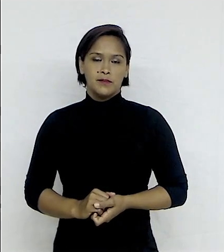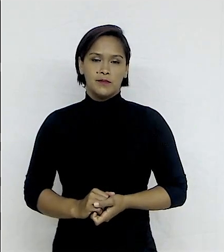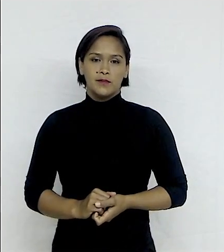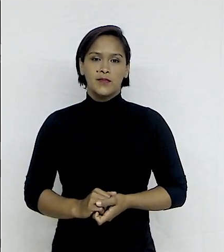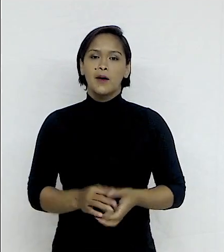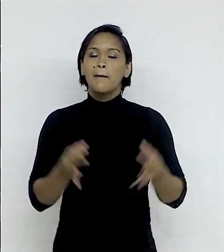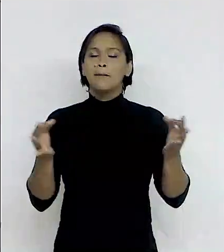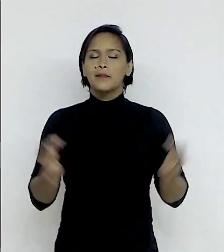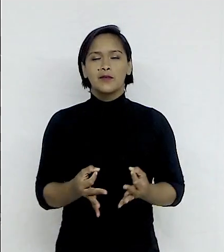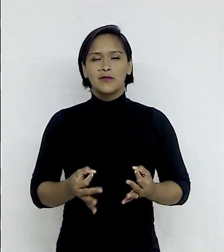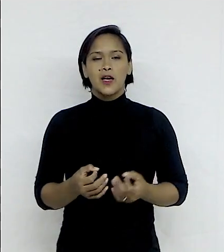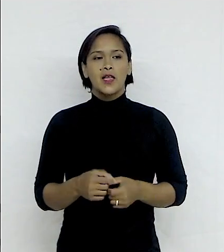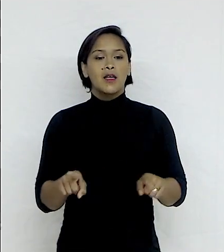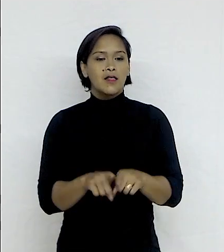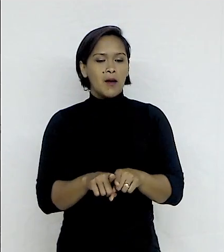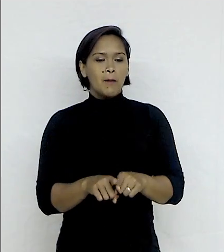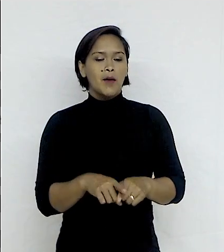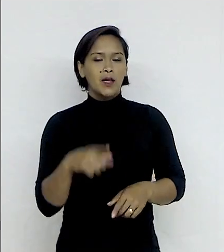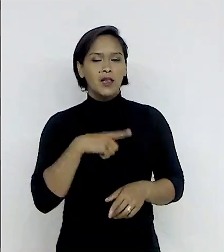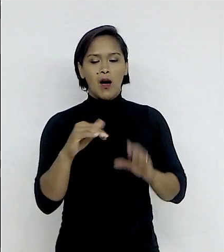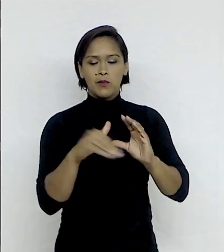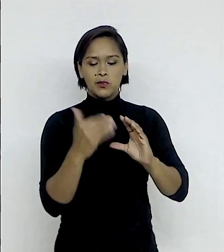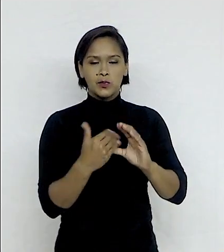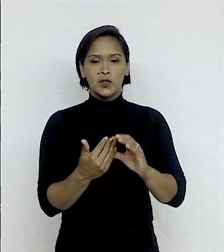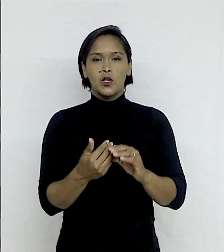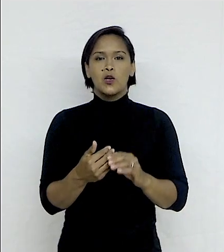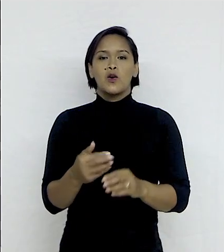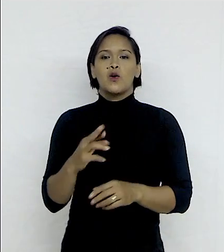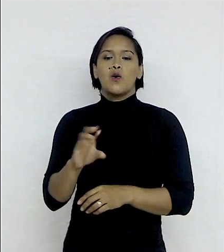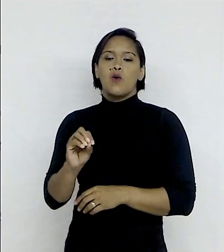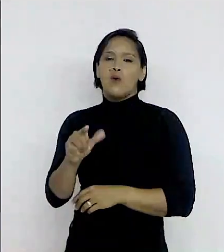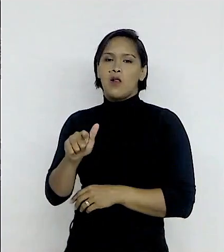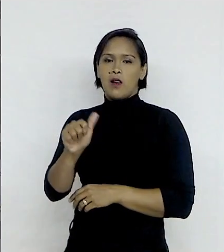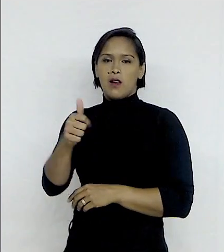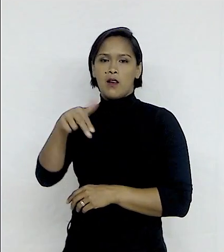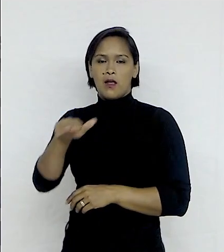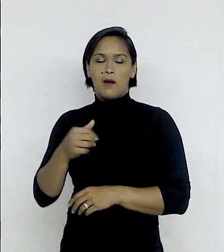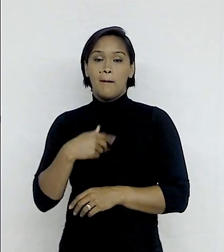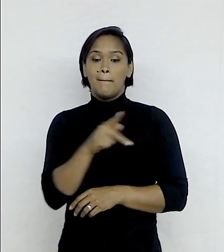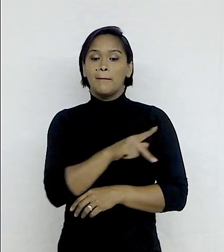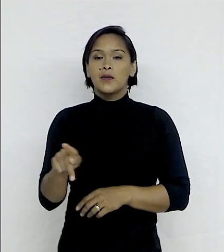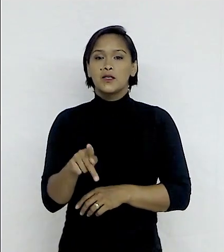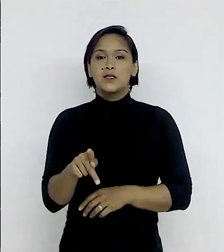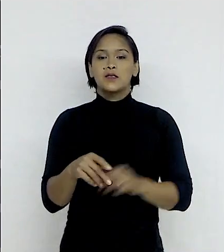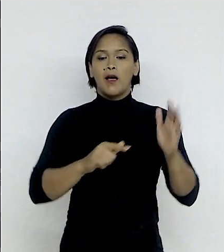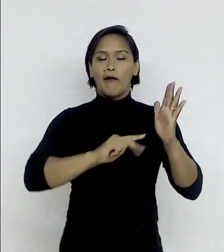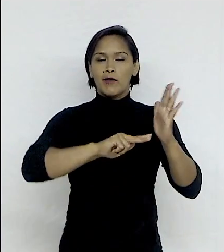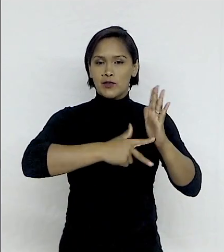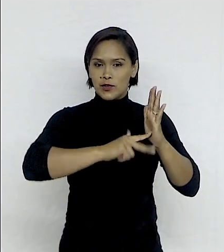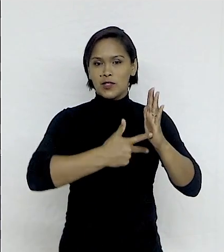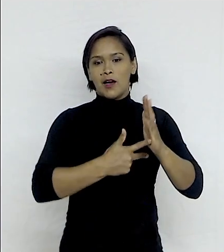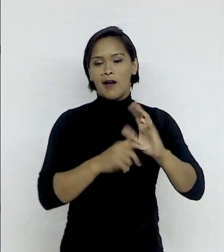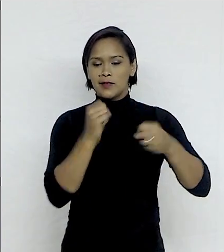Perfeito. Recebemos também aqui do doutor Roland von Urban, presidente do Sindicato das Indústrias